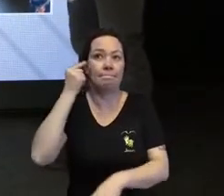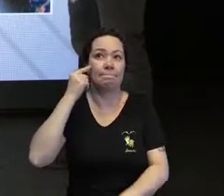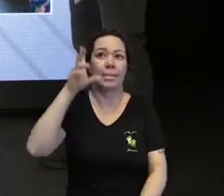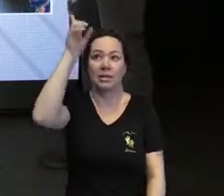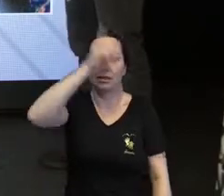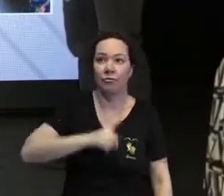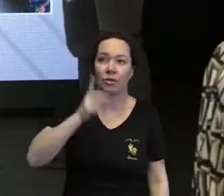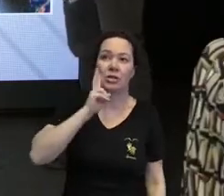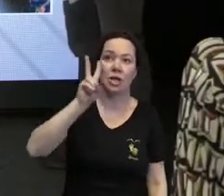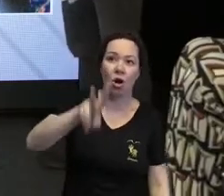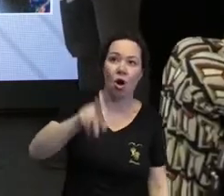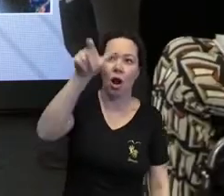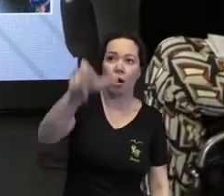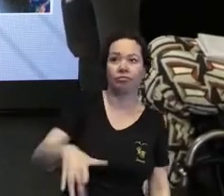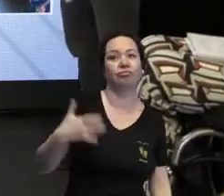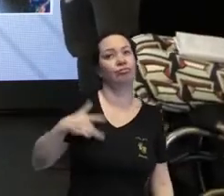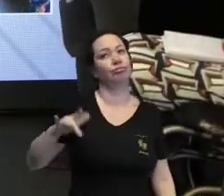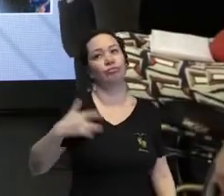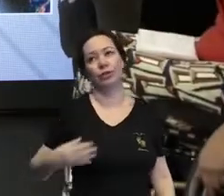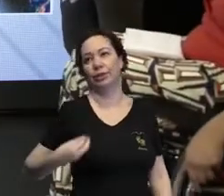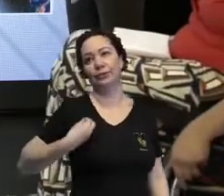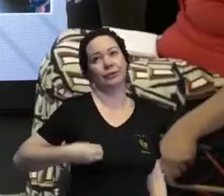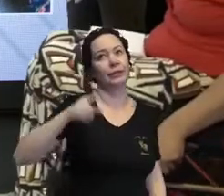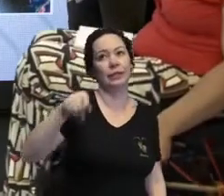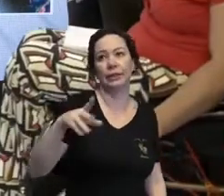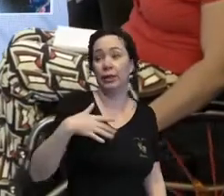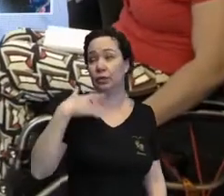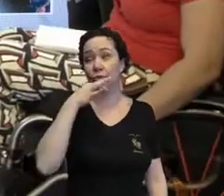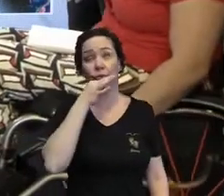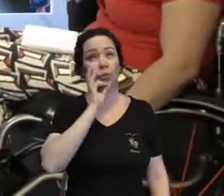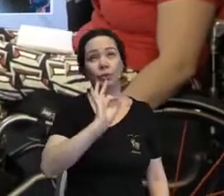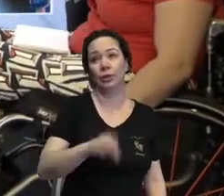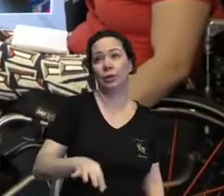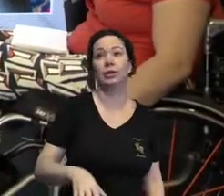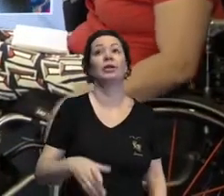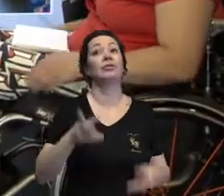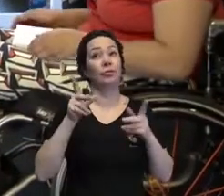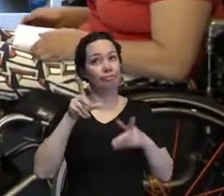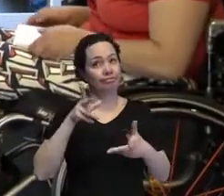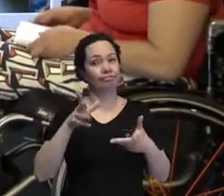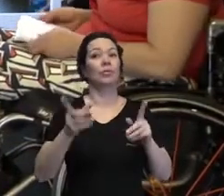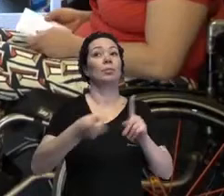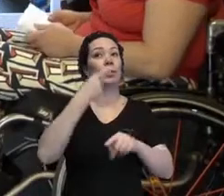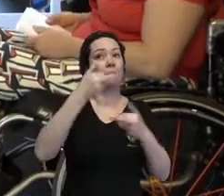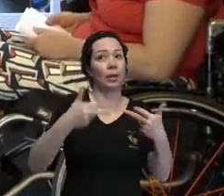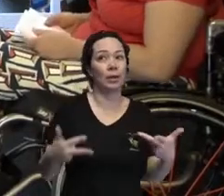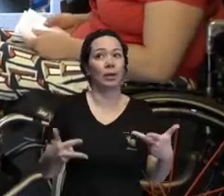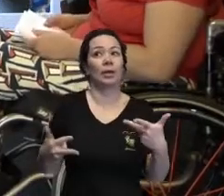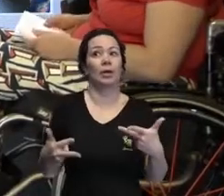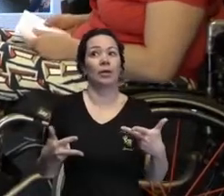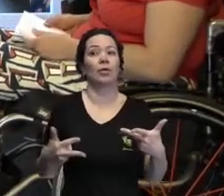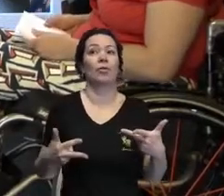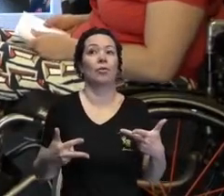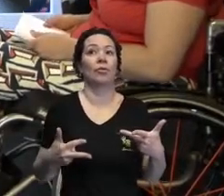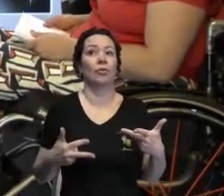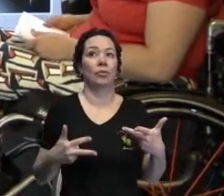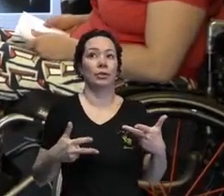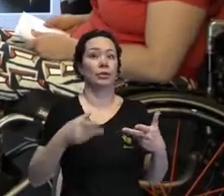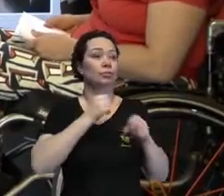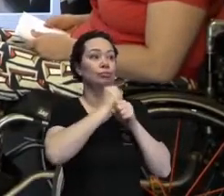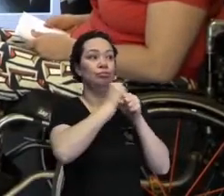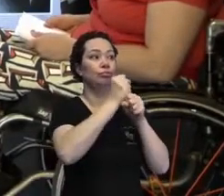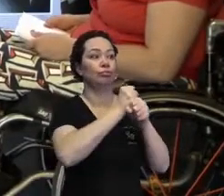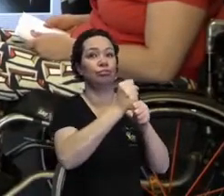e como a vida dela deve ser uma desgraça, não é? Primeiro, porque é uma questão histórica, ou seja, durante muitos